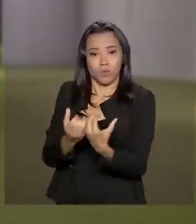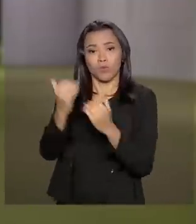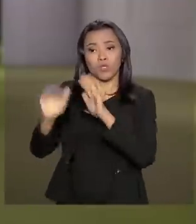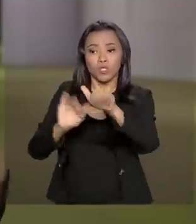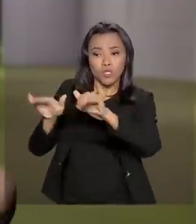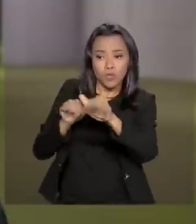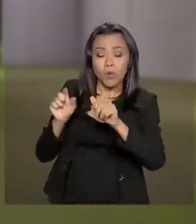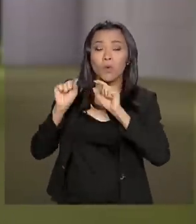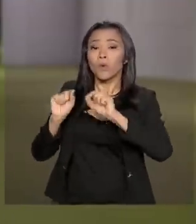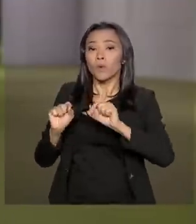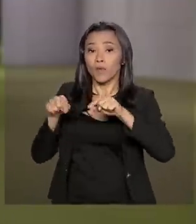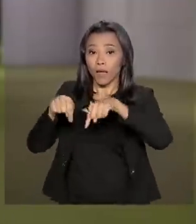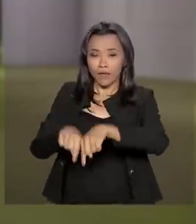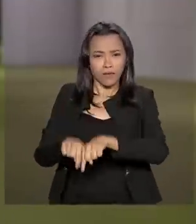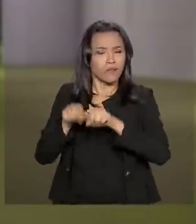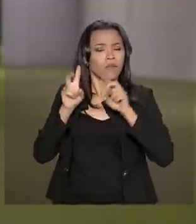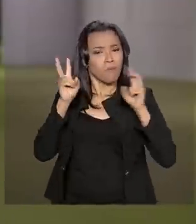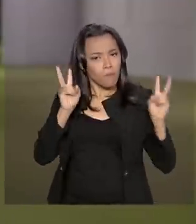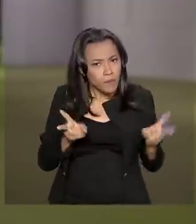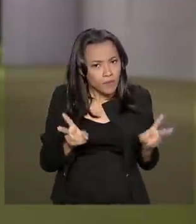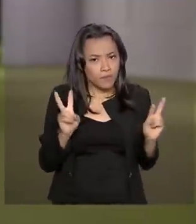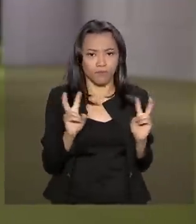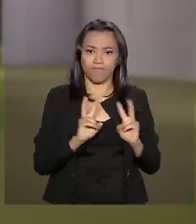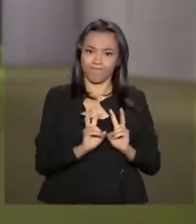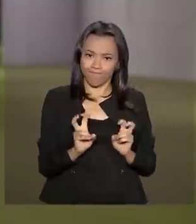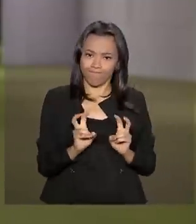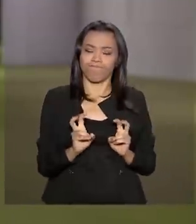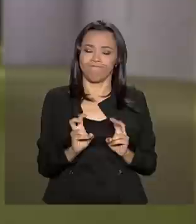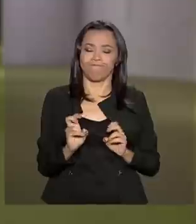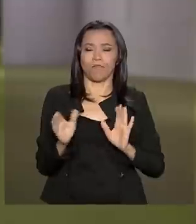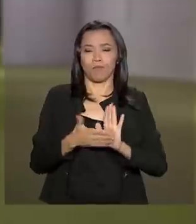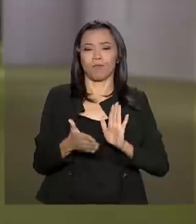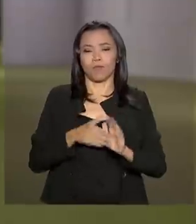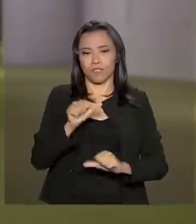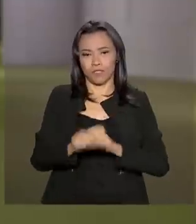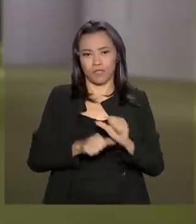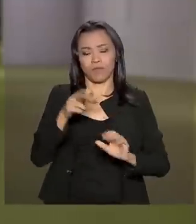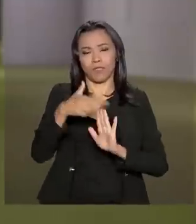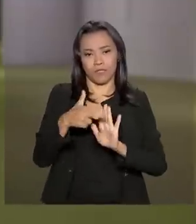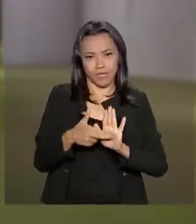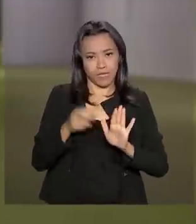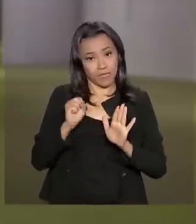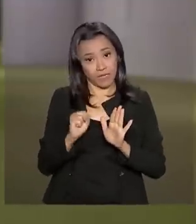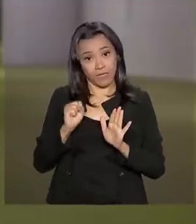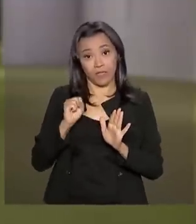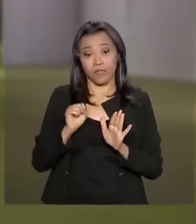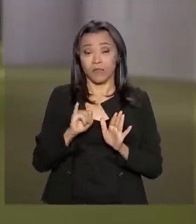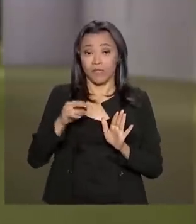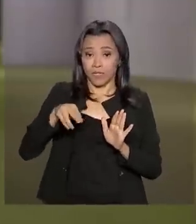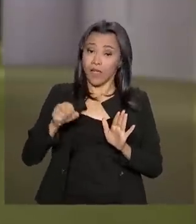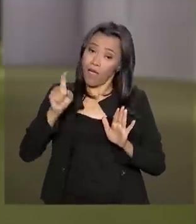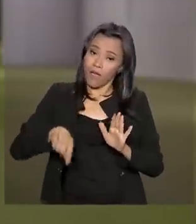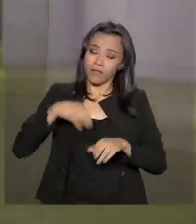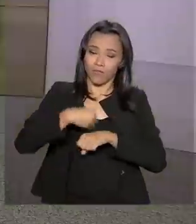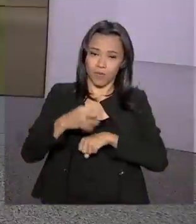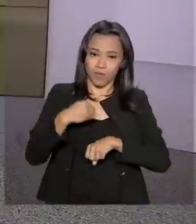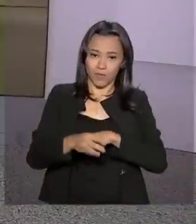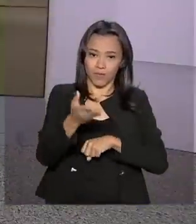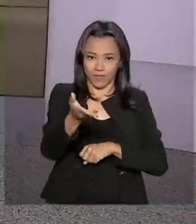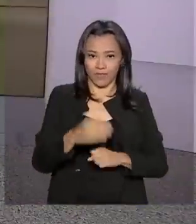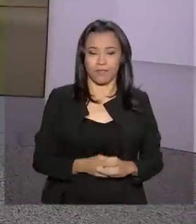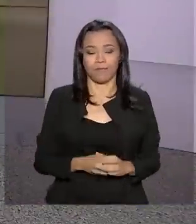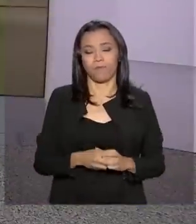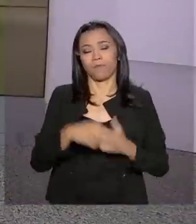audiência pública para também tratar desse assunto da reforma da Previdência. Essas são as informações aqui do Congresso. Carla, eu volto com você.